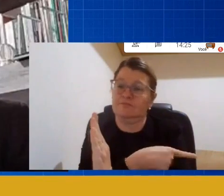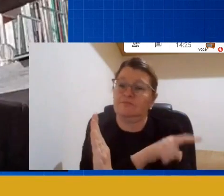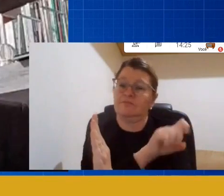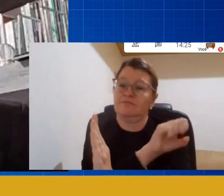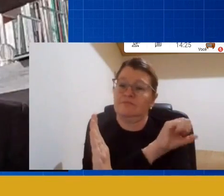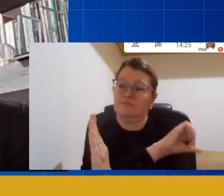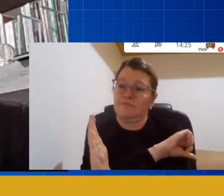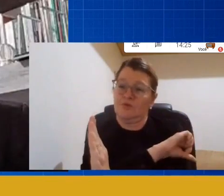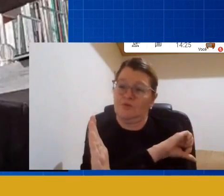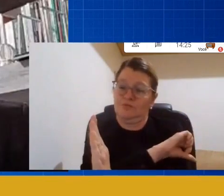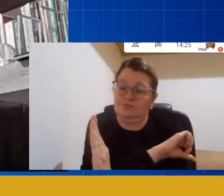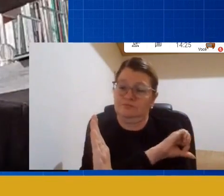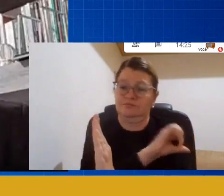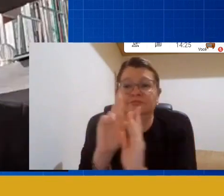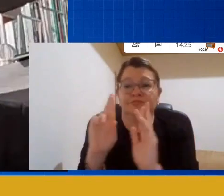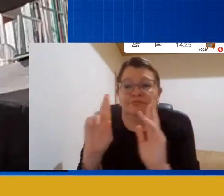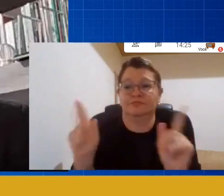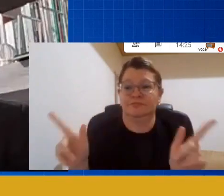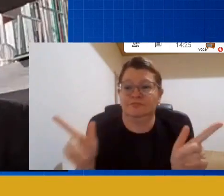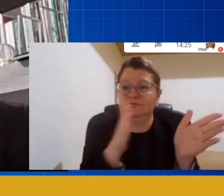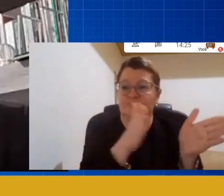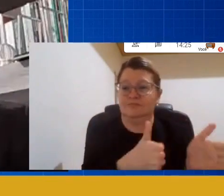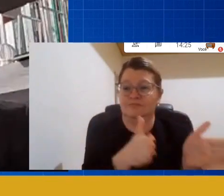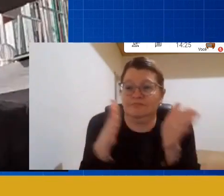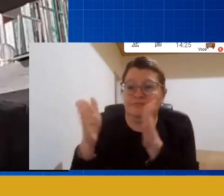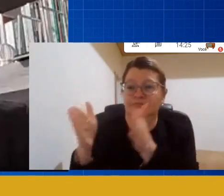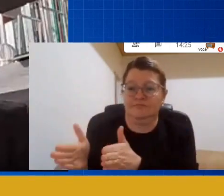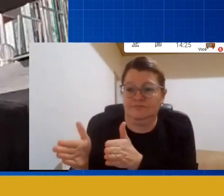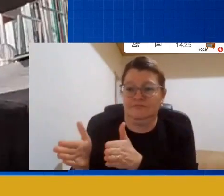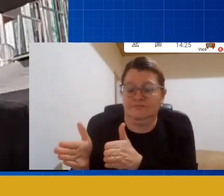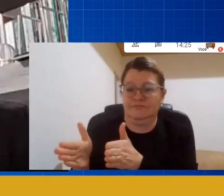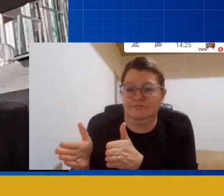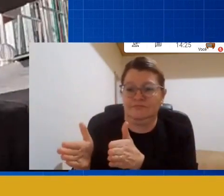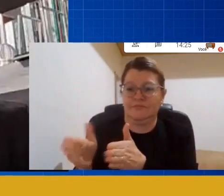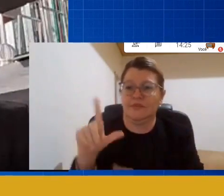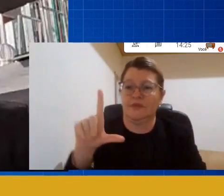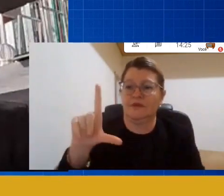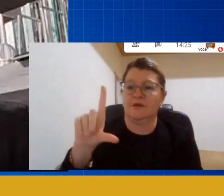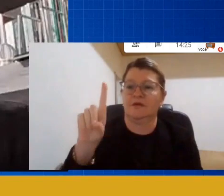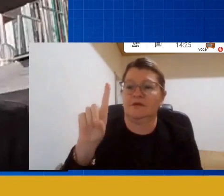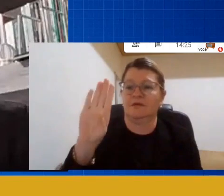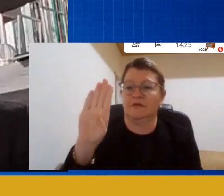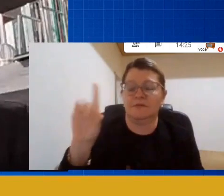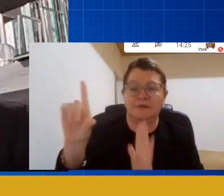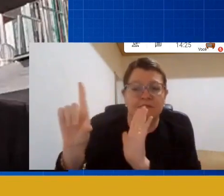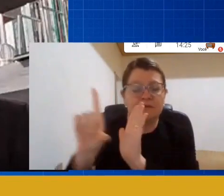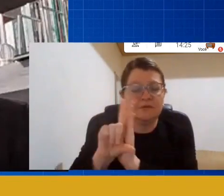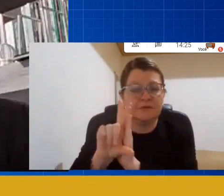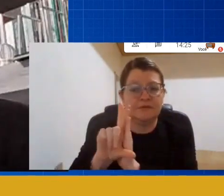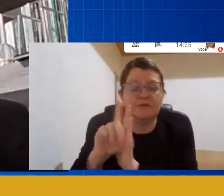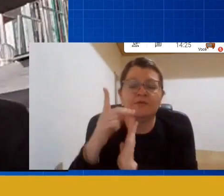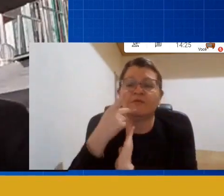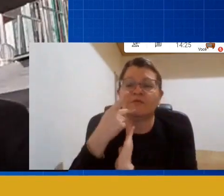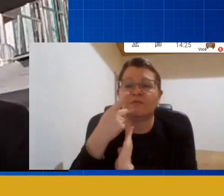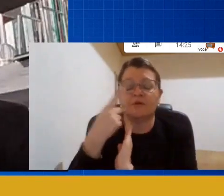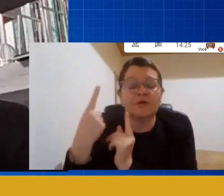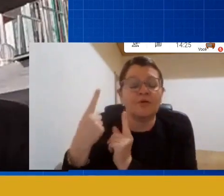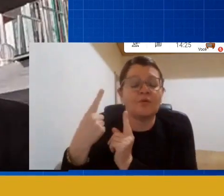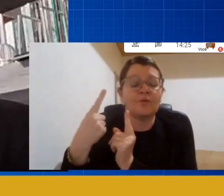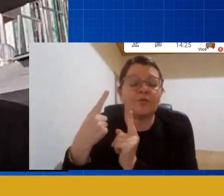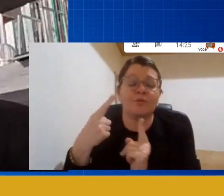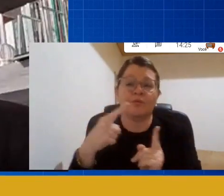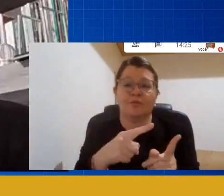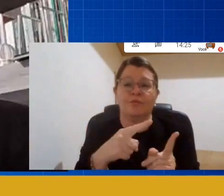completamente contra uma ideia de instrução dentro da educação infantil. E, de certa